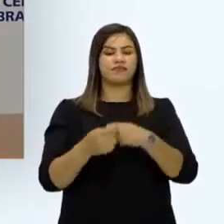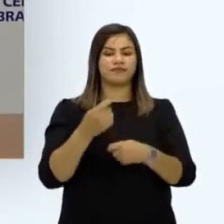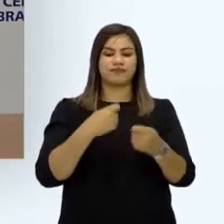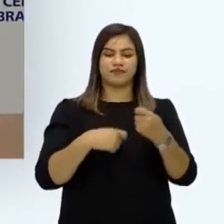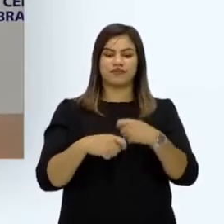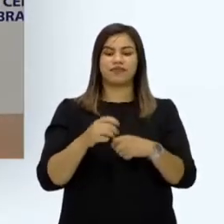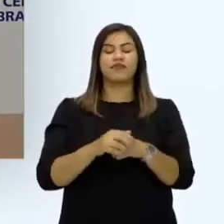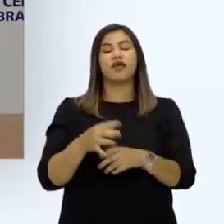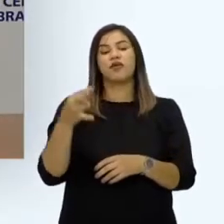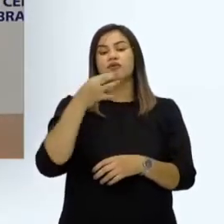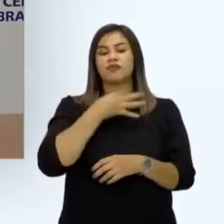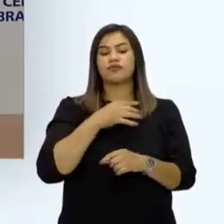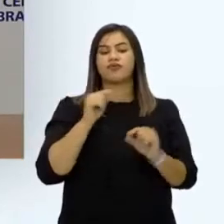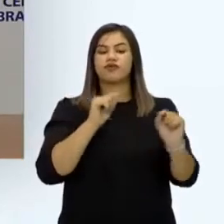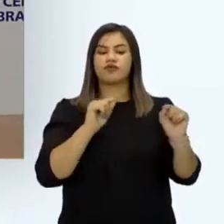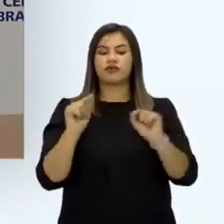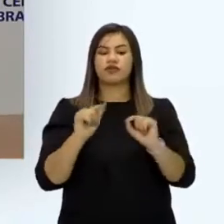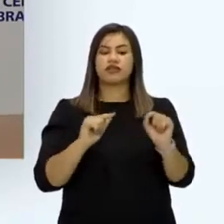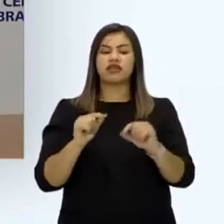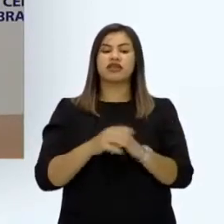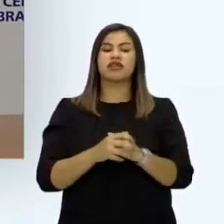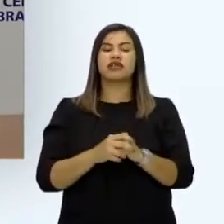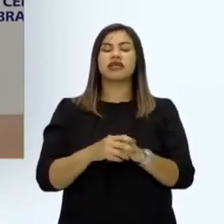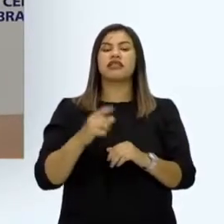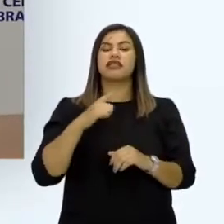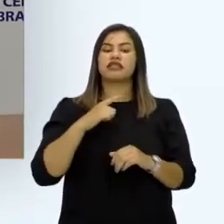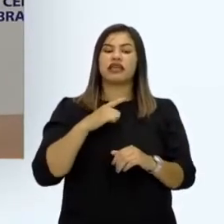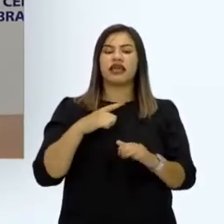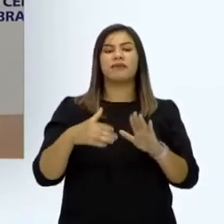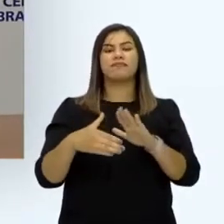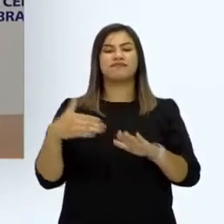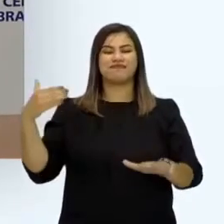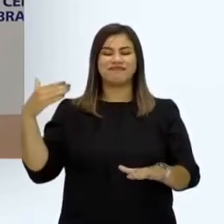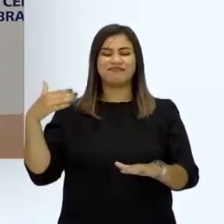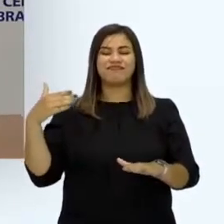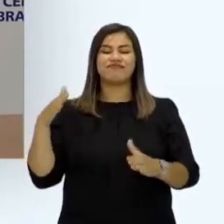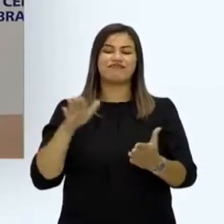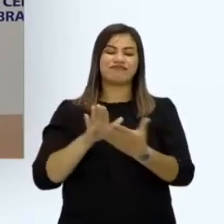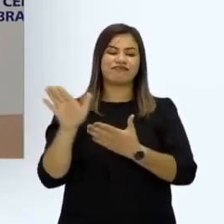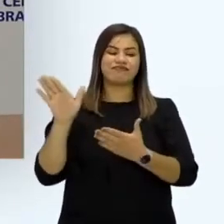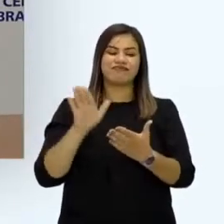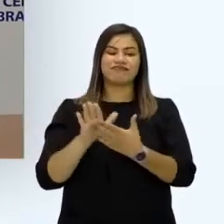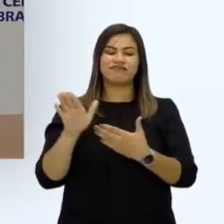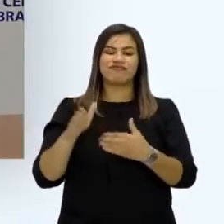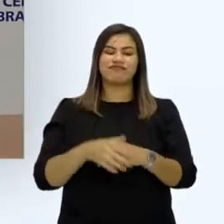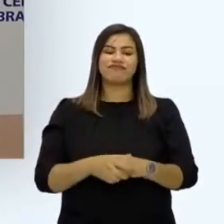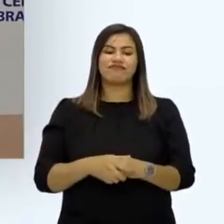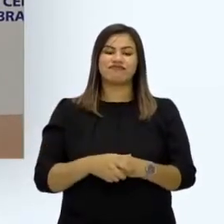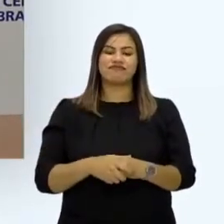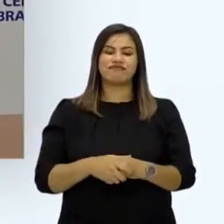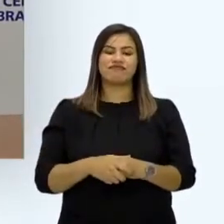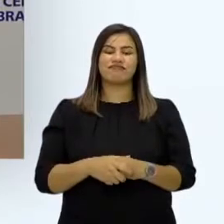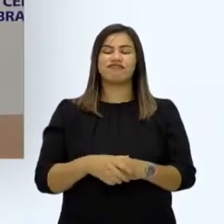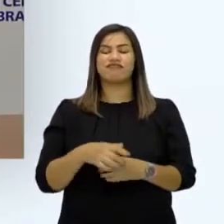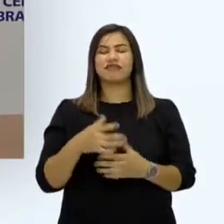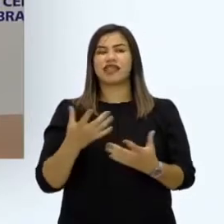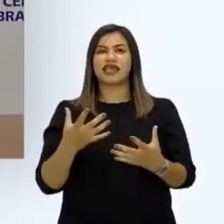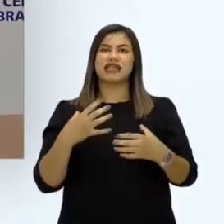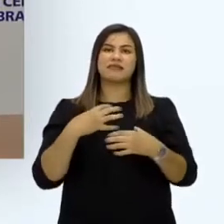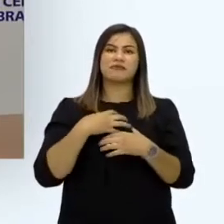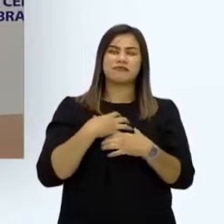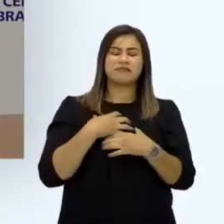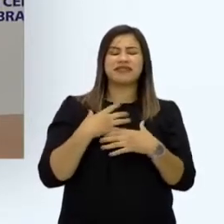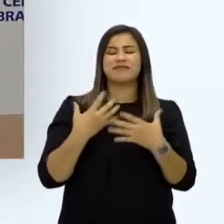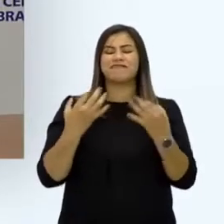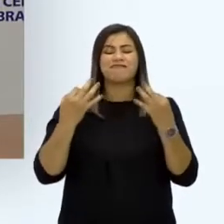saída agrega incerteza no